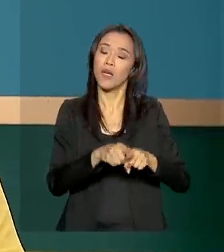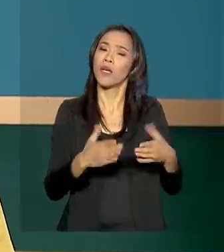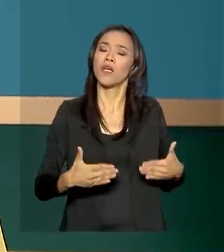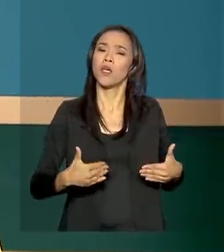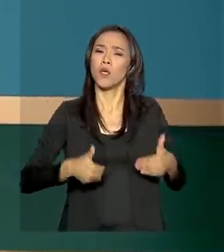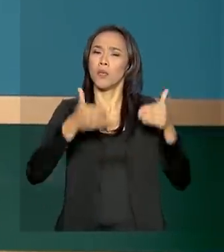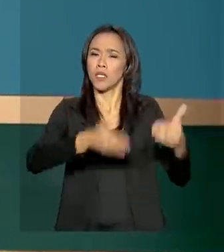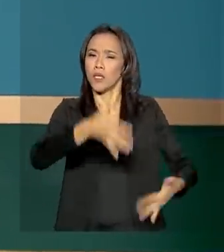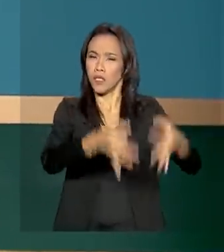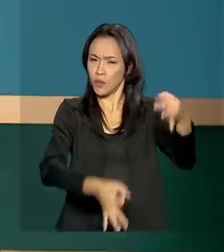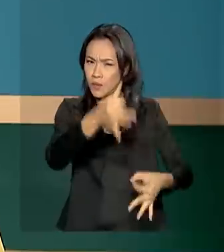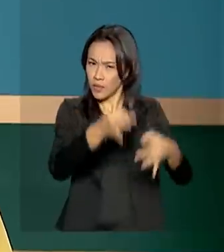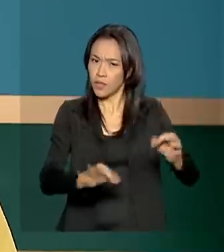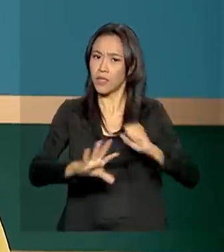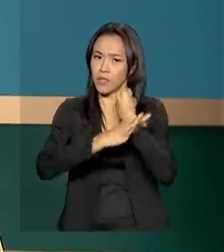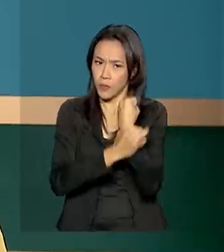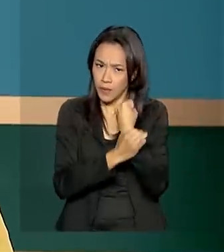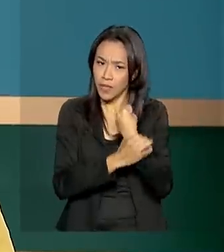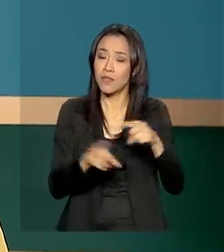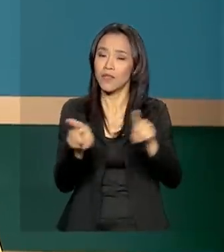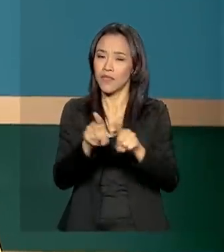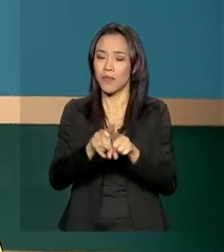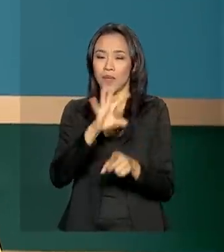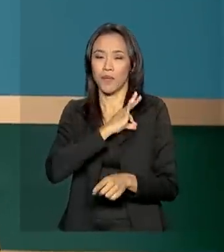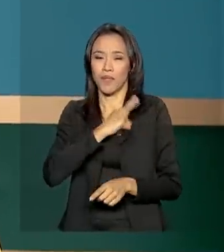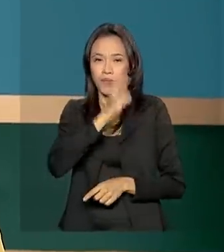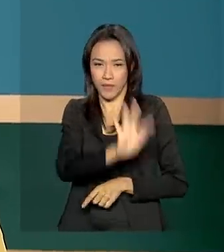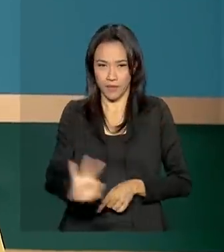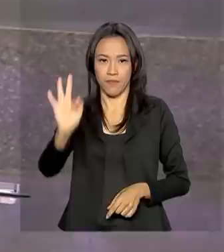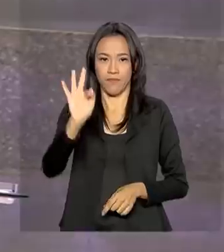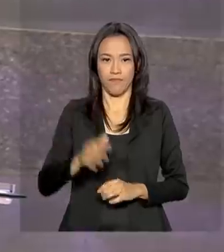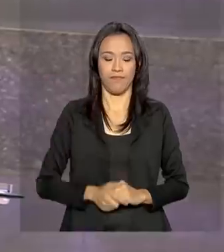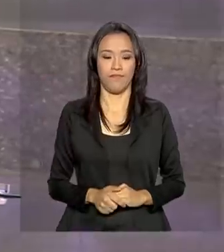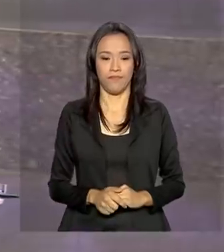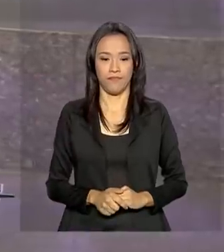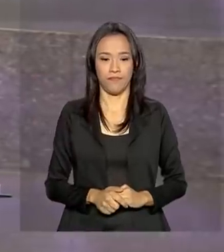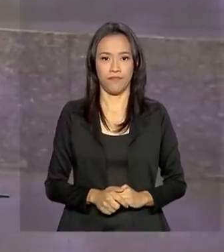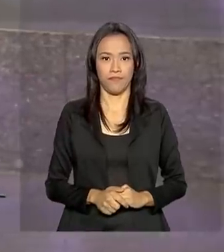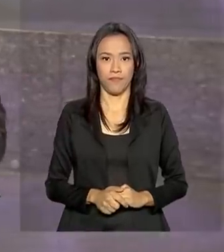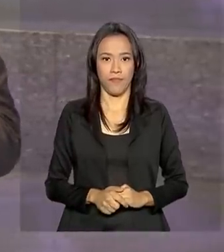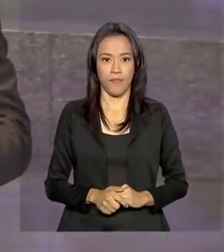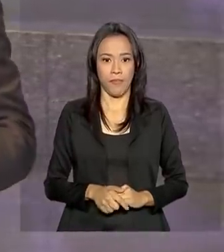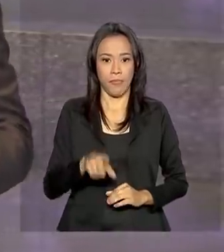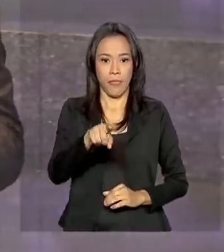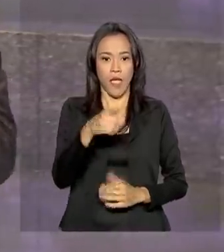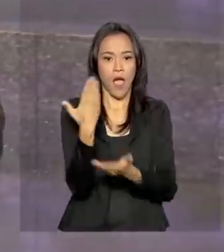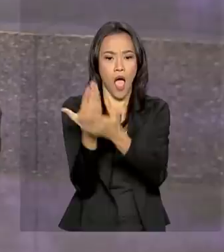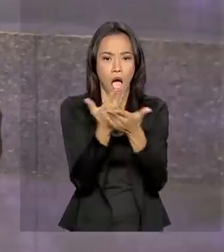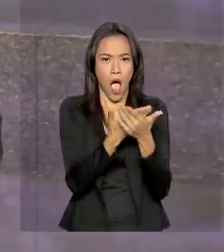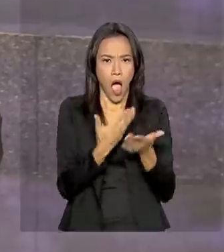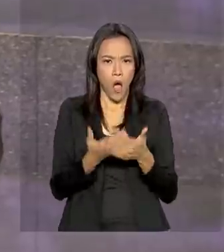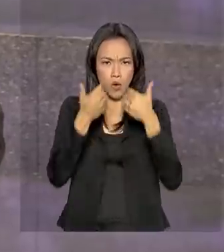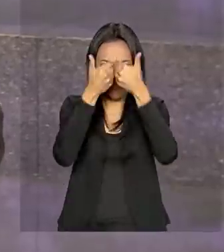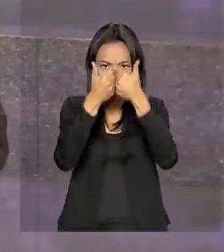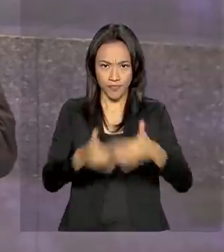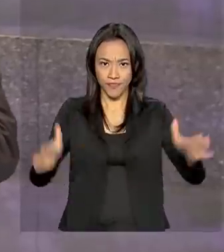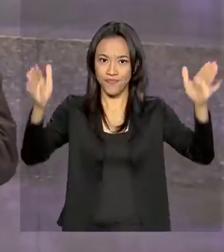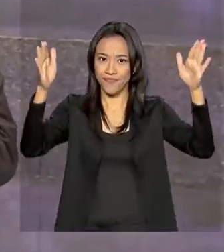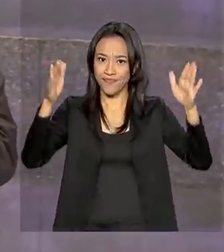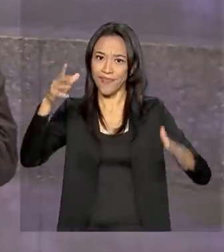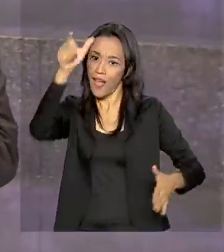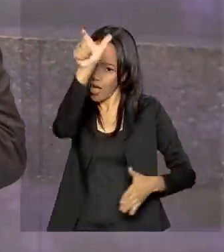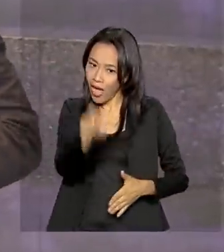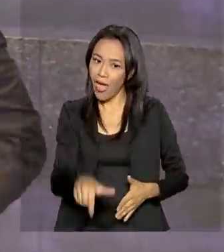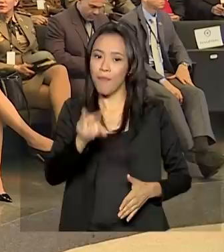Justiça e Segurança Pública e a Polícia Federal. A aula inaugural foi feita pelo vice-presidente